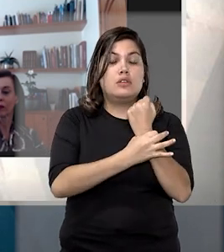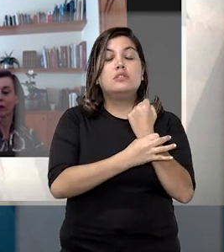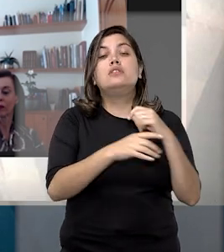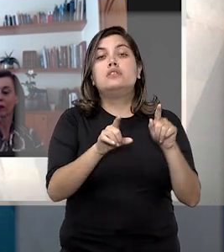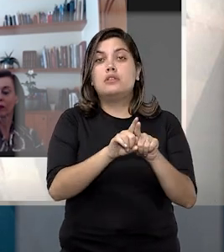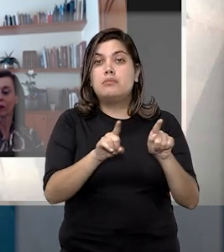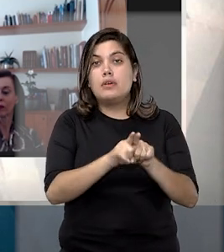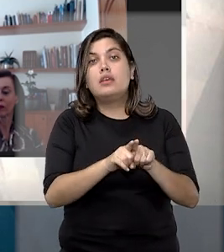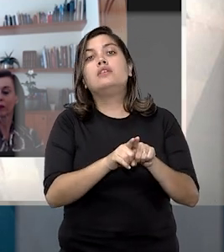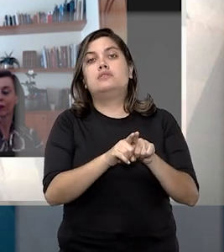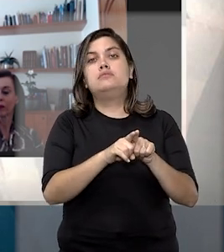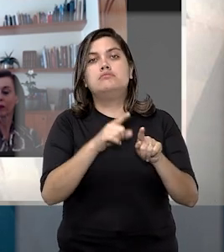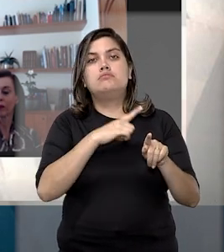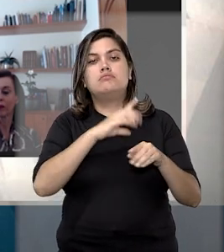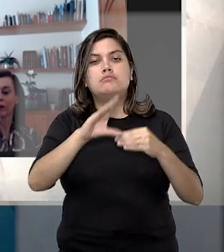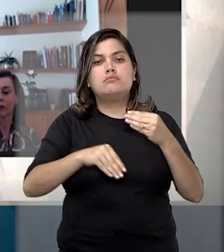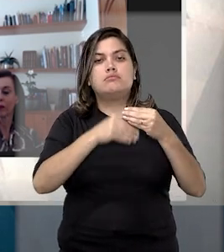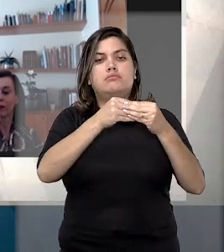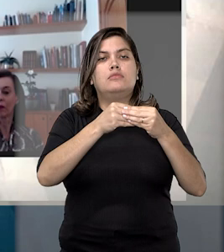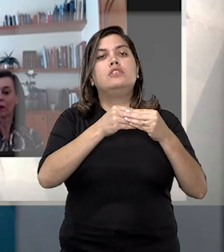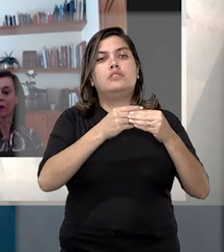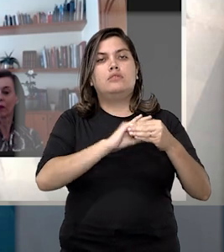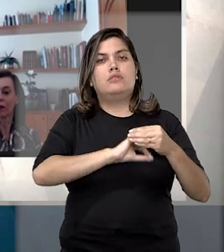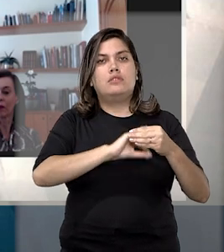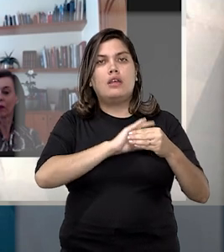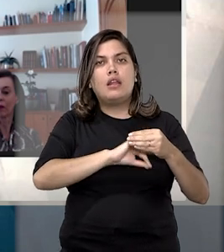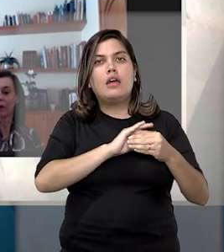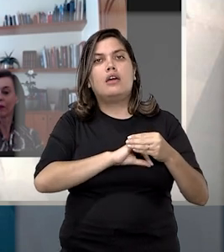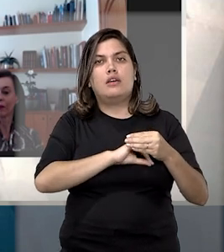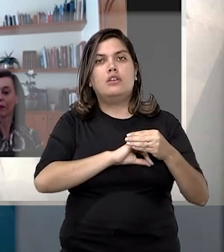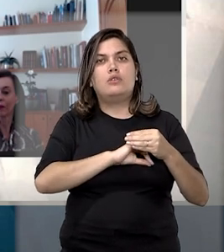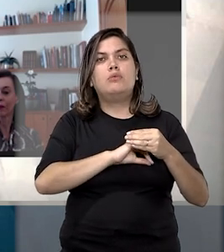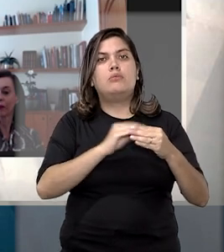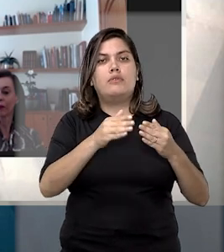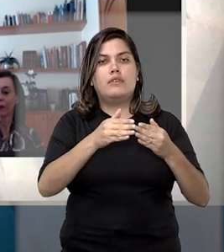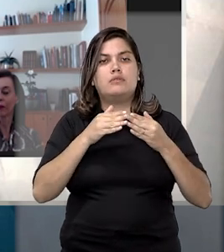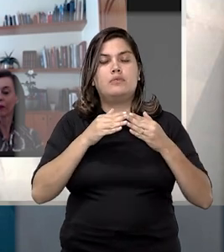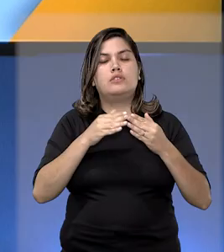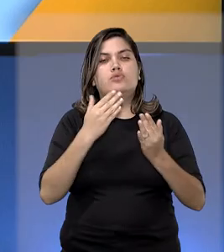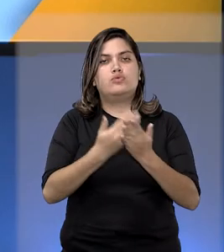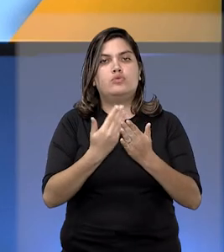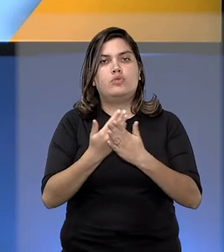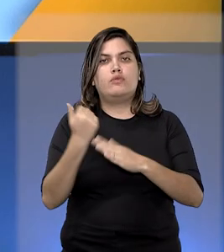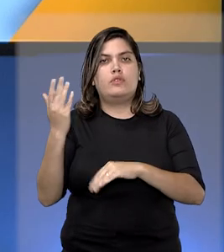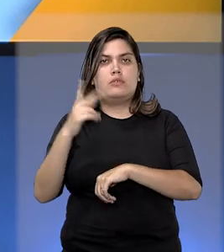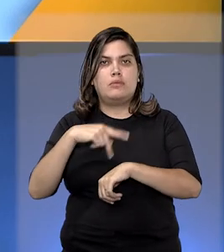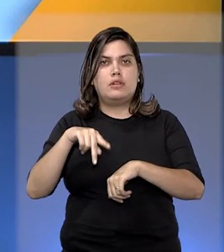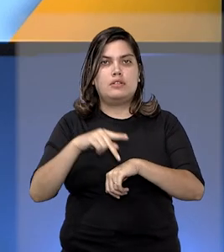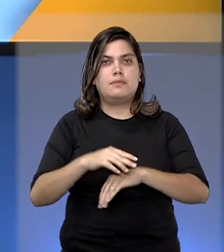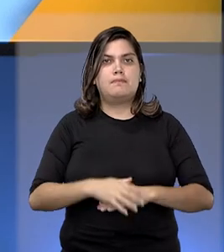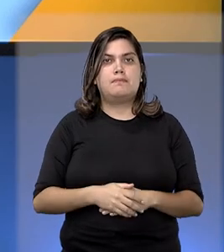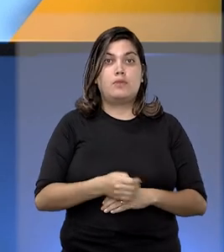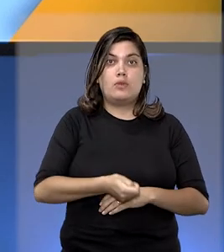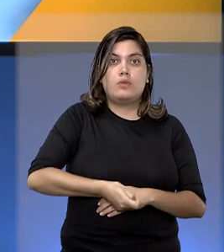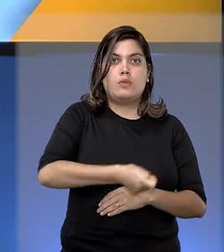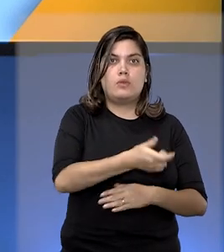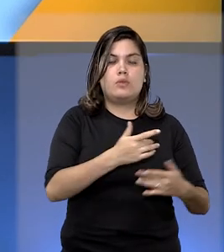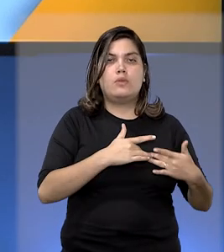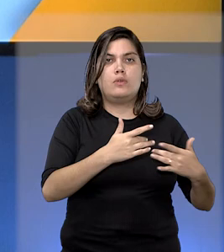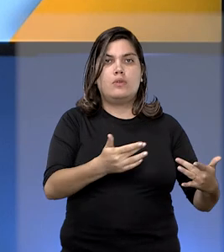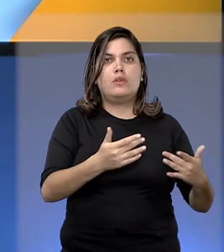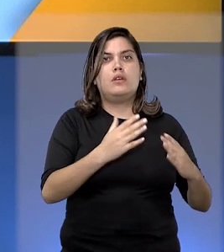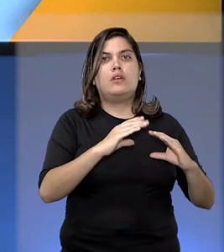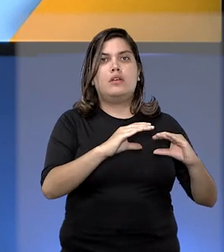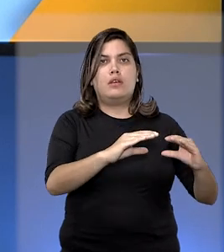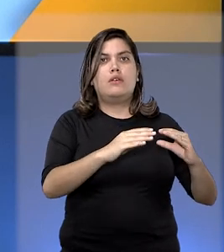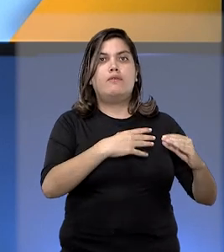confirmou a suspensão de gratificações do juiz durante afastamento para estudo no exterior. Doação de imóvel aos filhos do casal